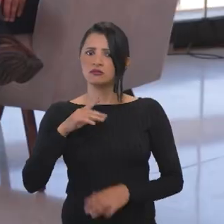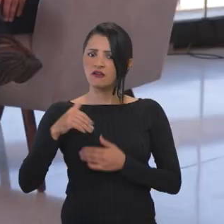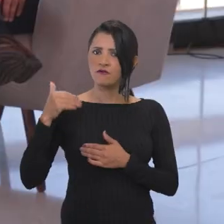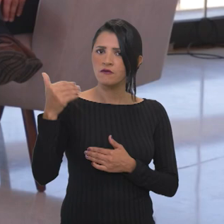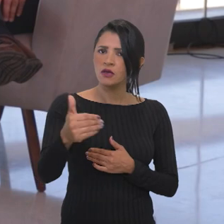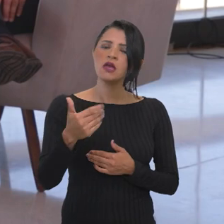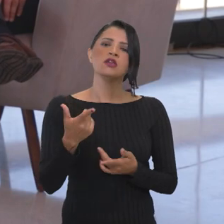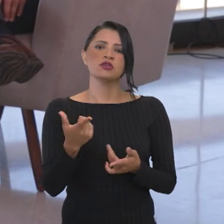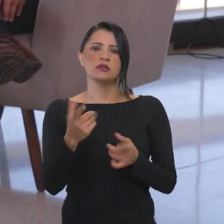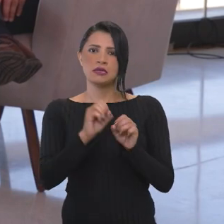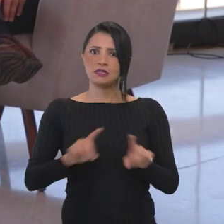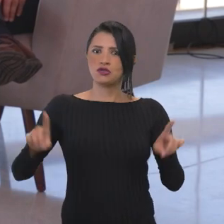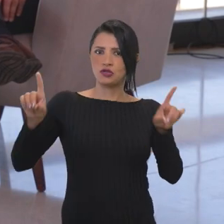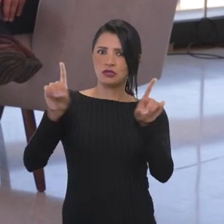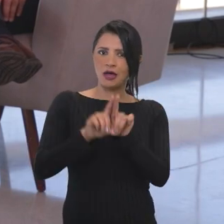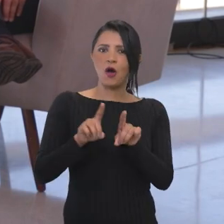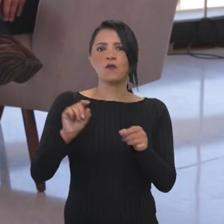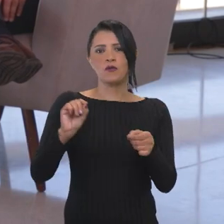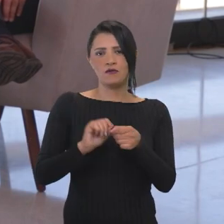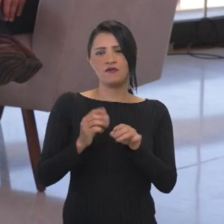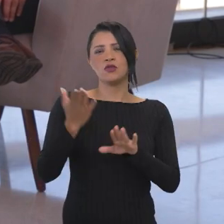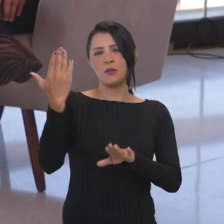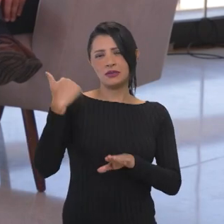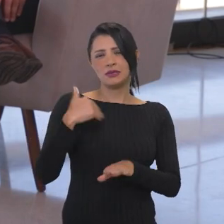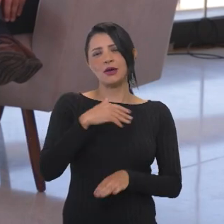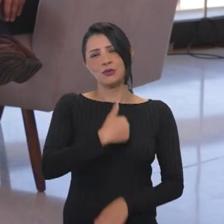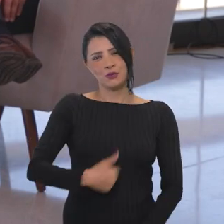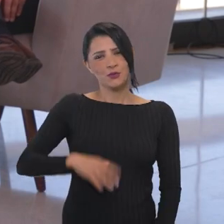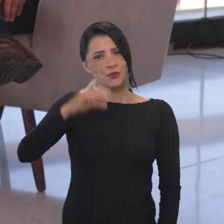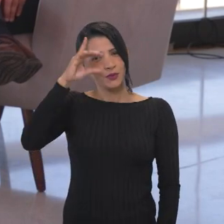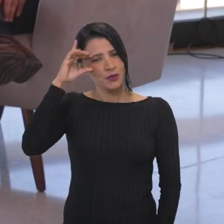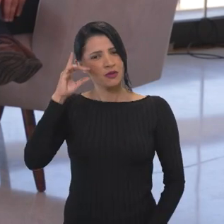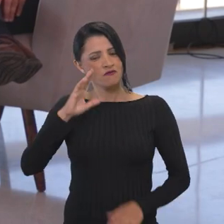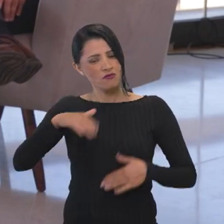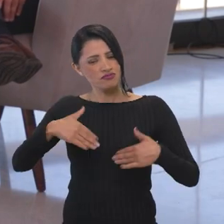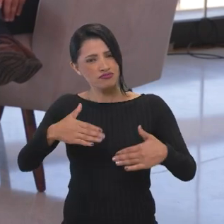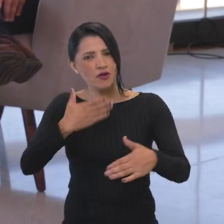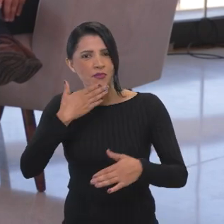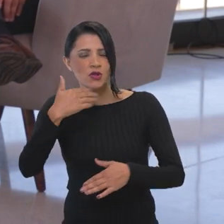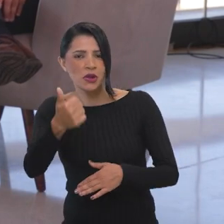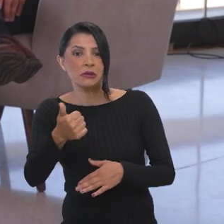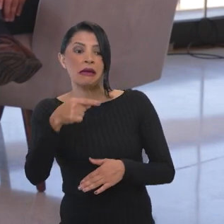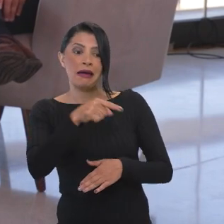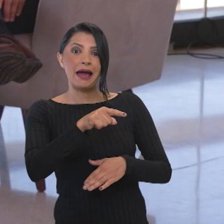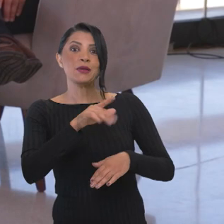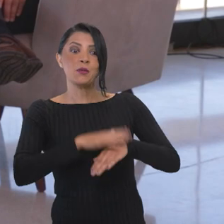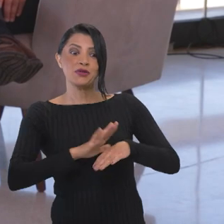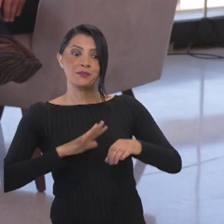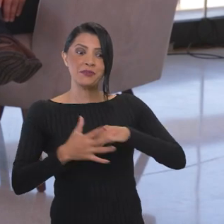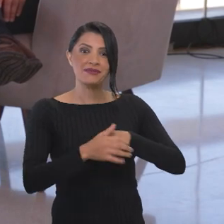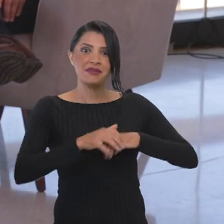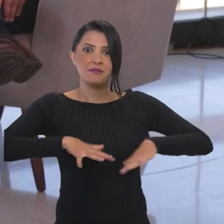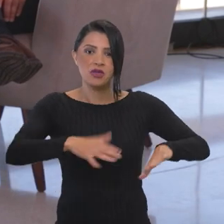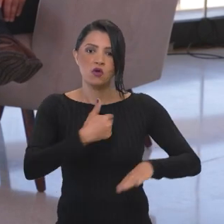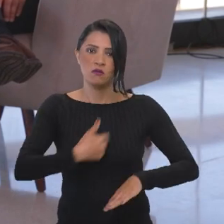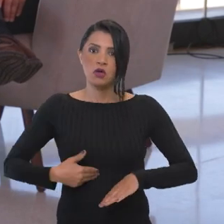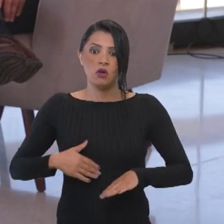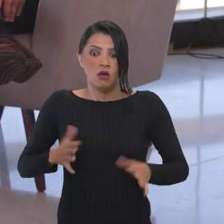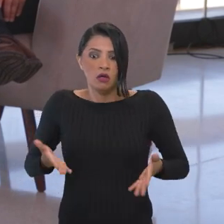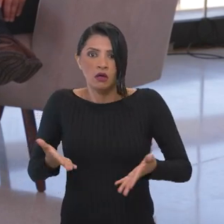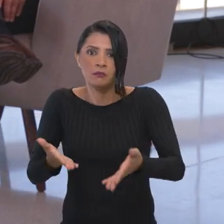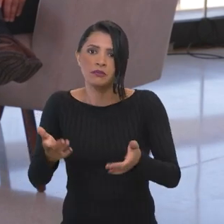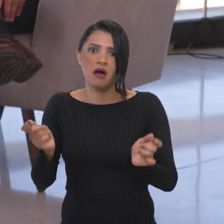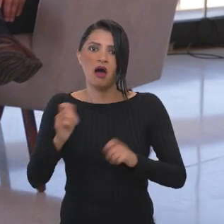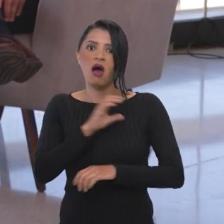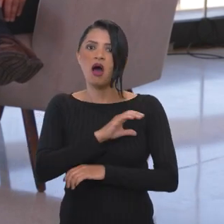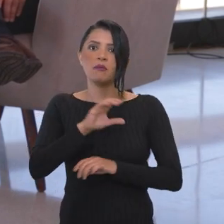digital, que foi feito ali no governo Dilma e que isso foi dando os bons frutos e que, na pandemia, o governo teve que acelerar esse processo de